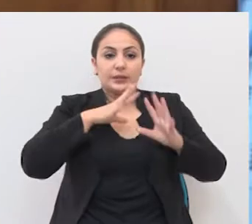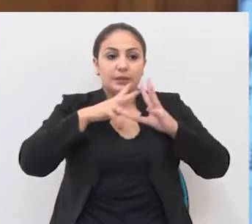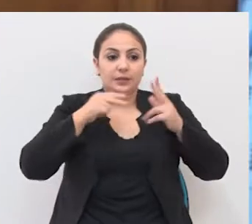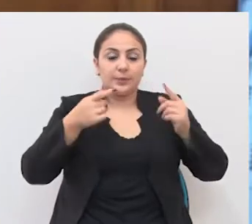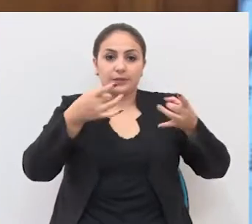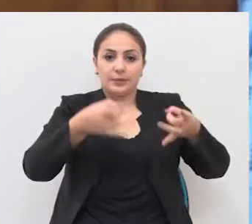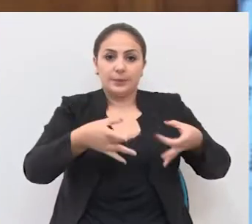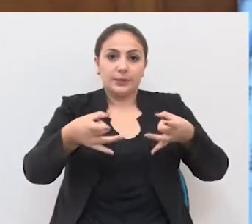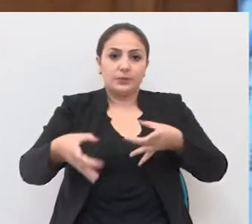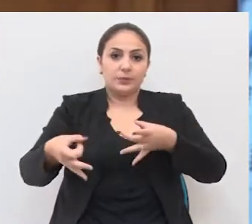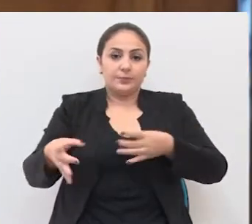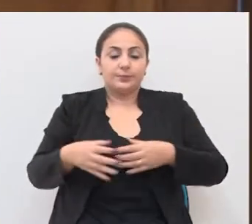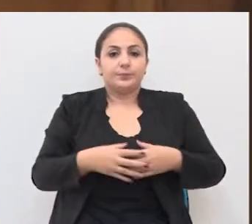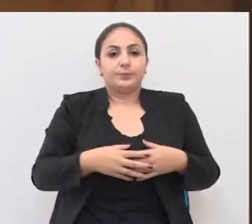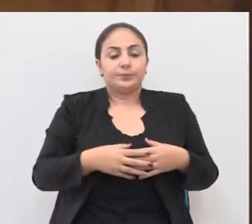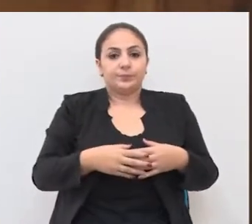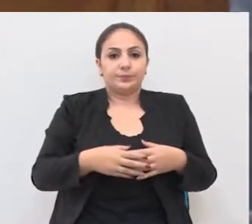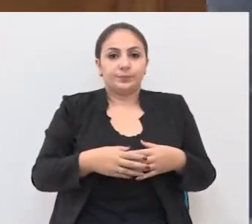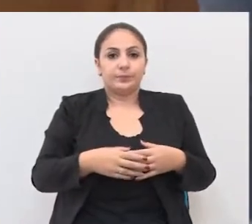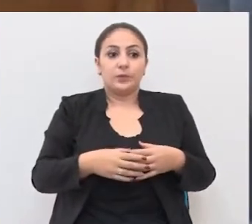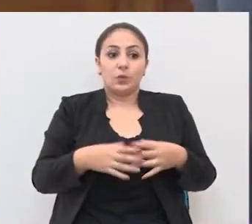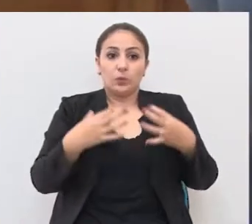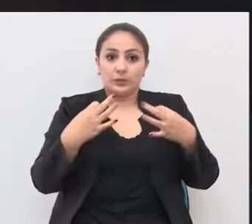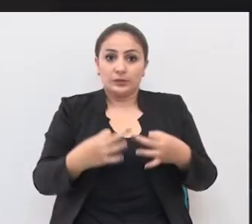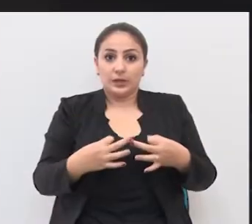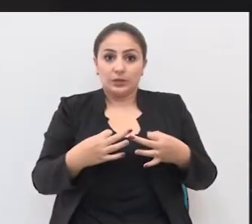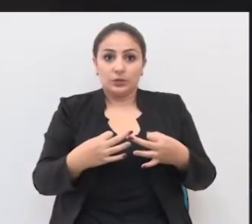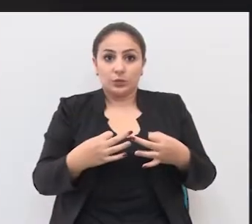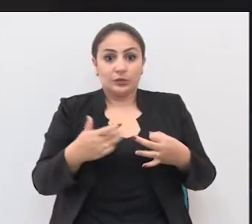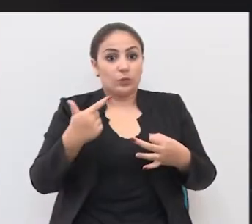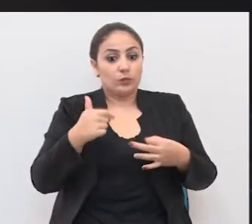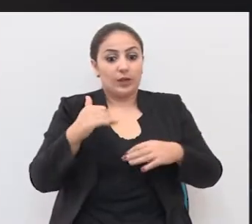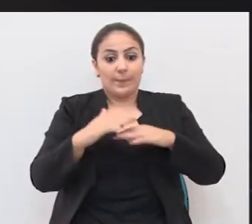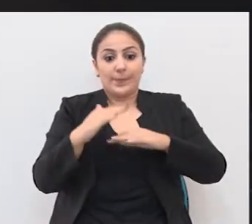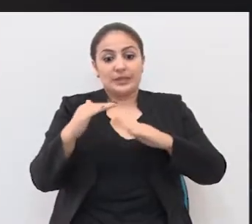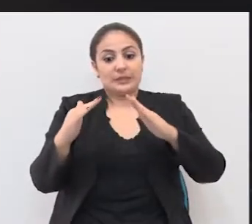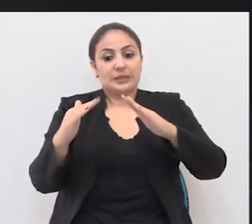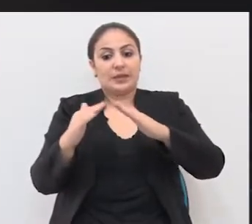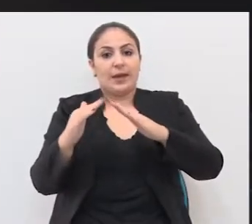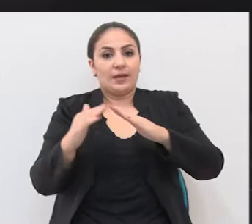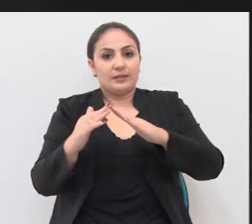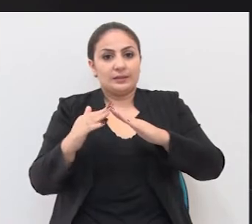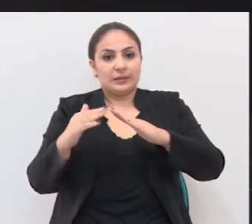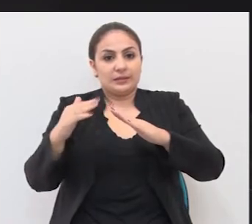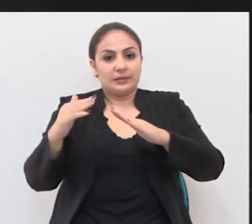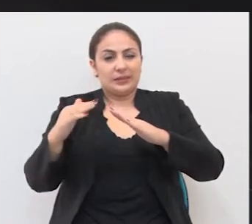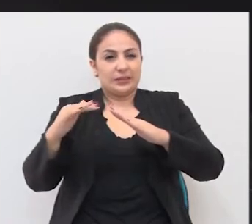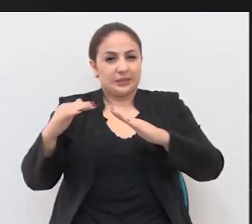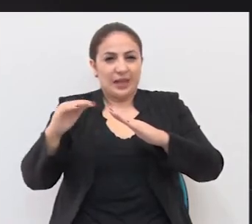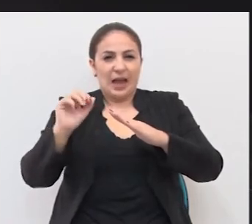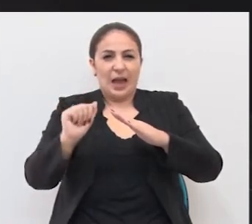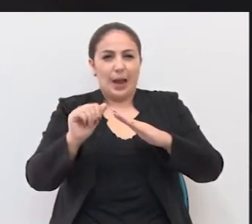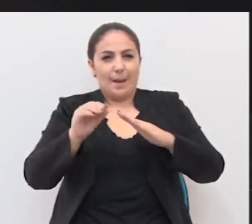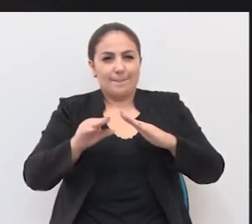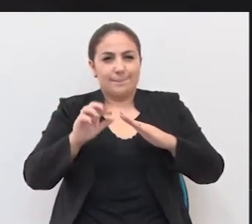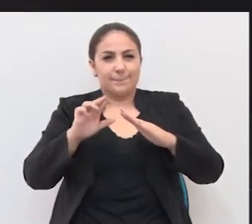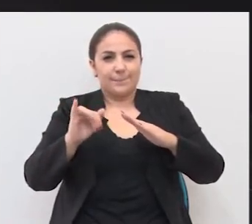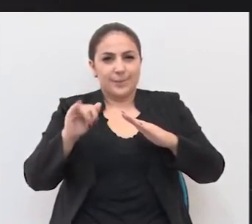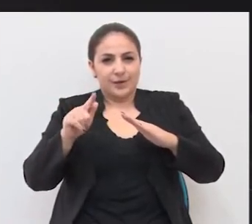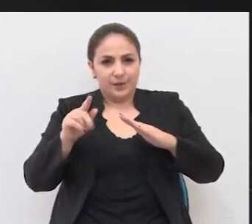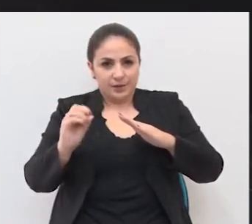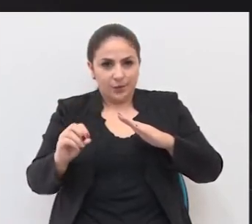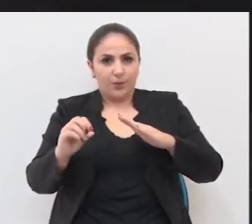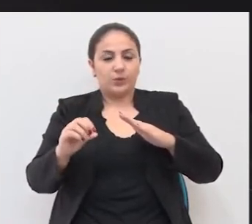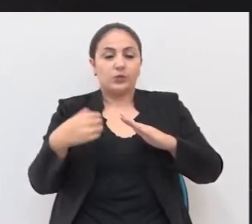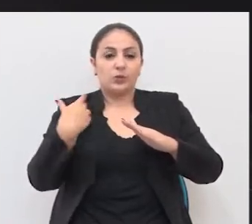possível de animais abandonados. O ideal é que não tenha animais em abrigo, na verdade. Mas enquanto a gente vê